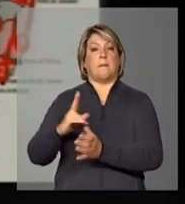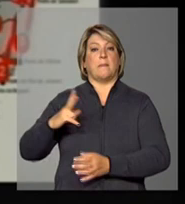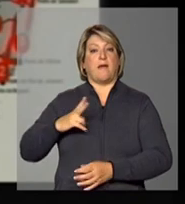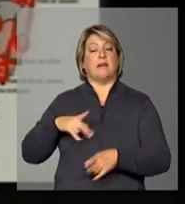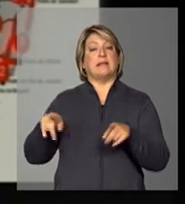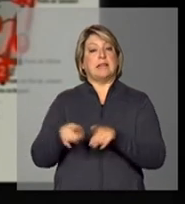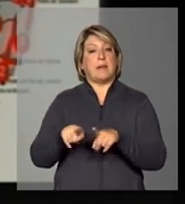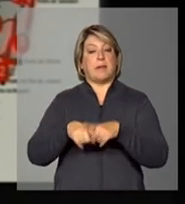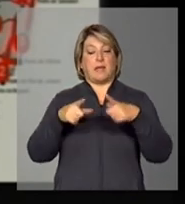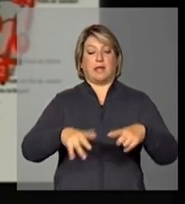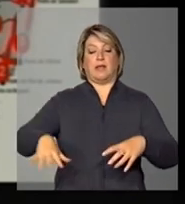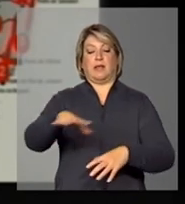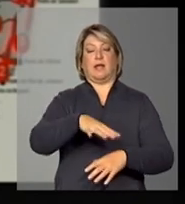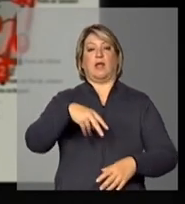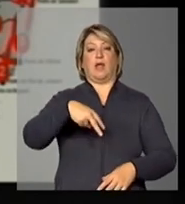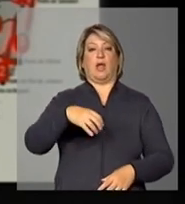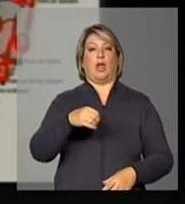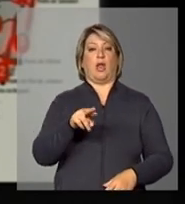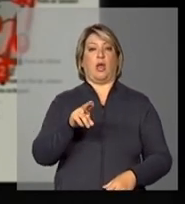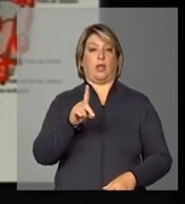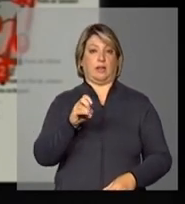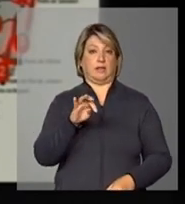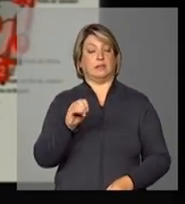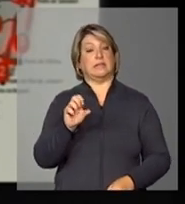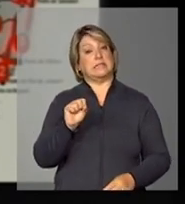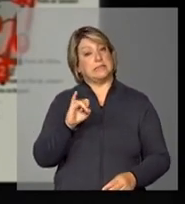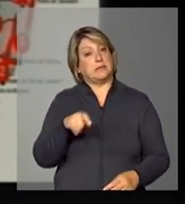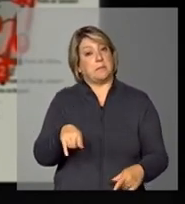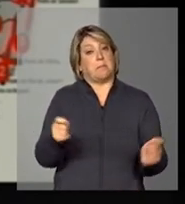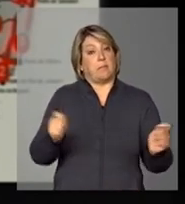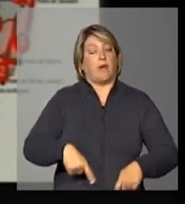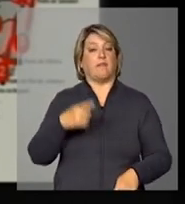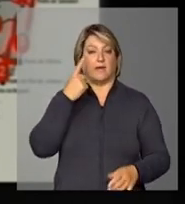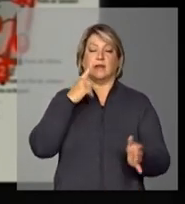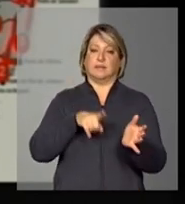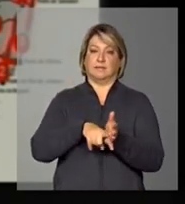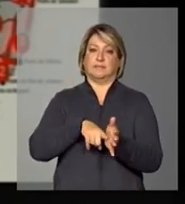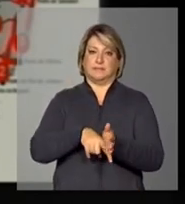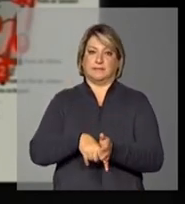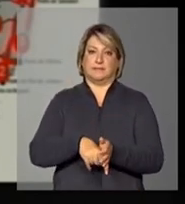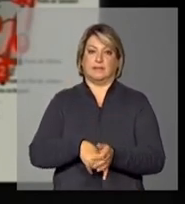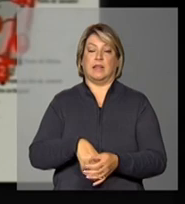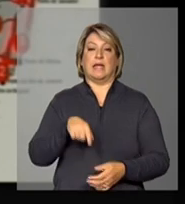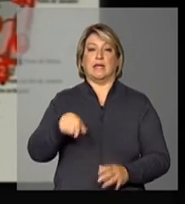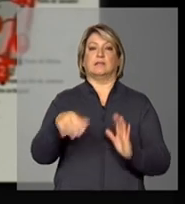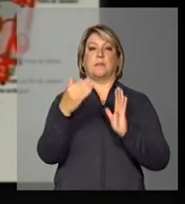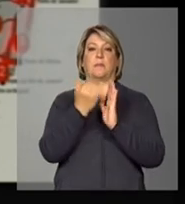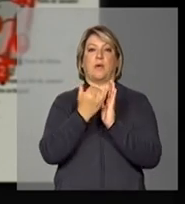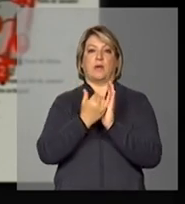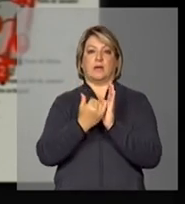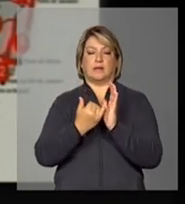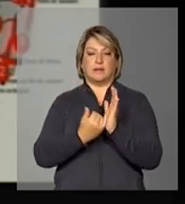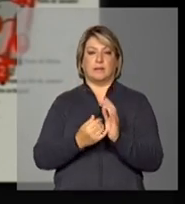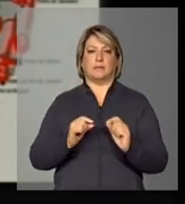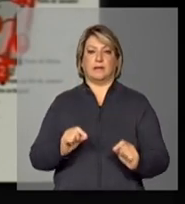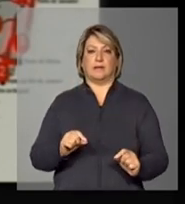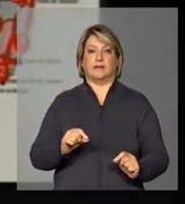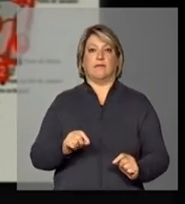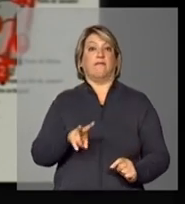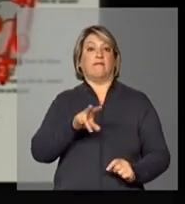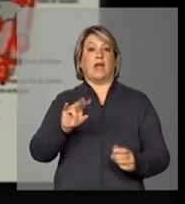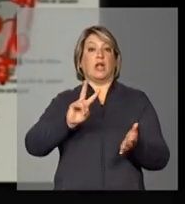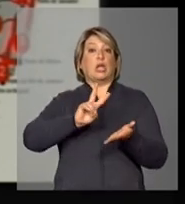nordeste se isso for possível vamos examinar o programa esse programa vai